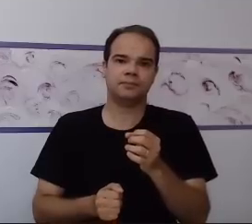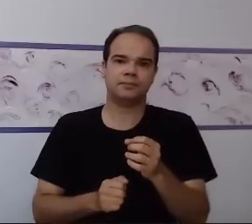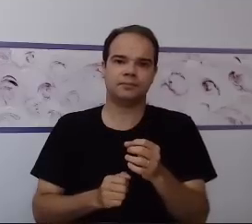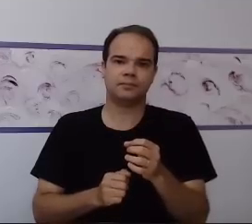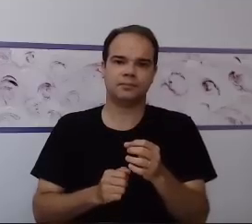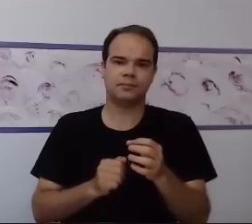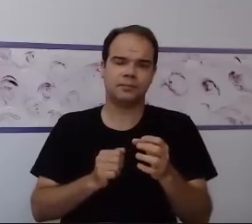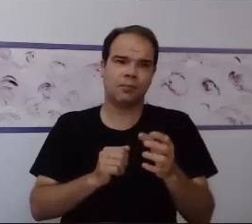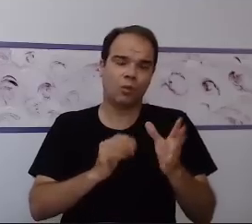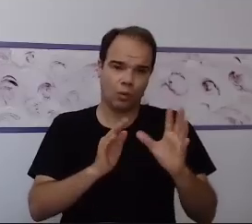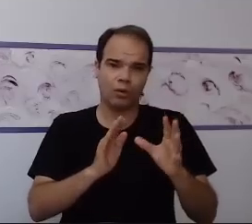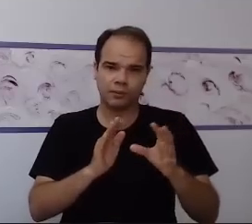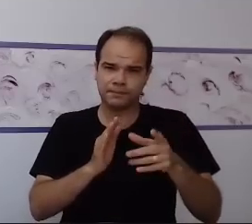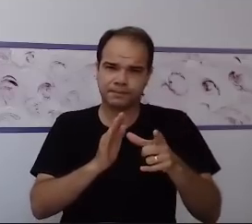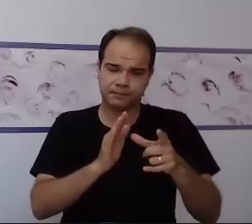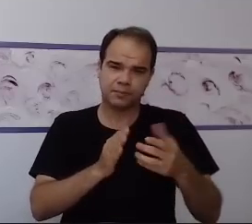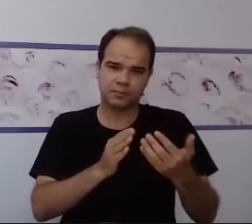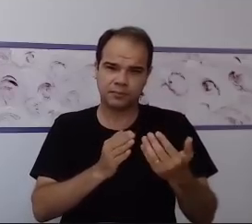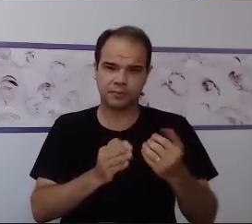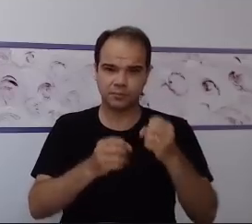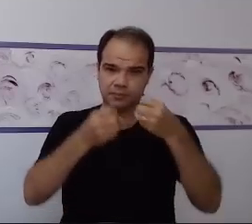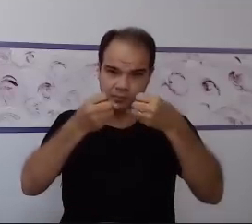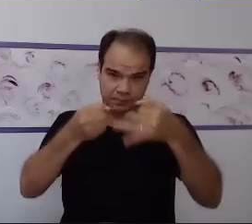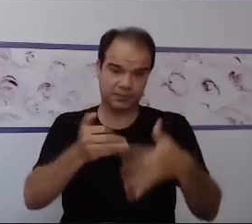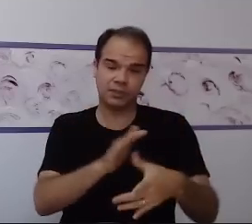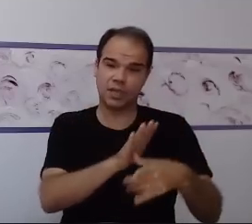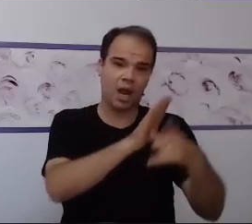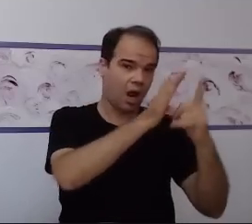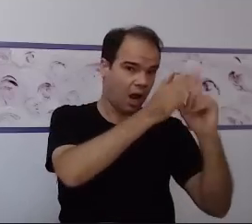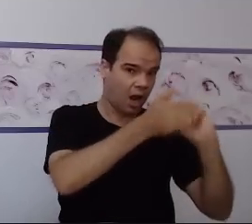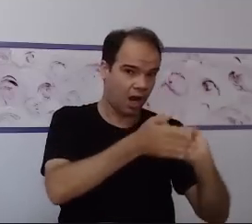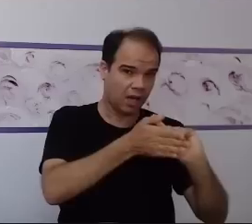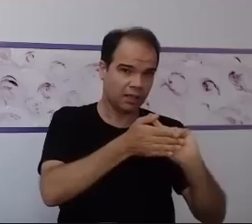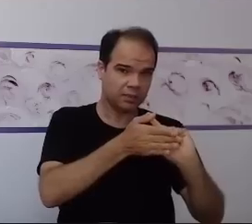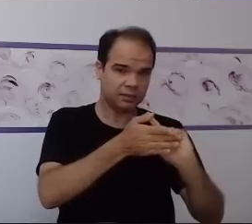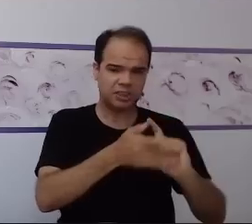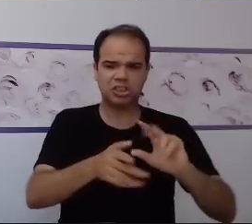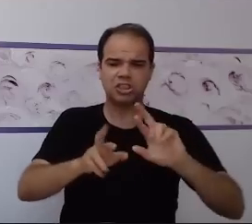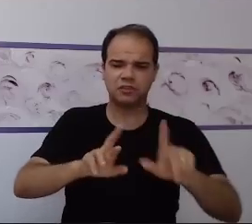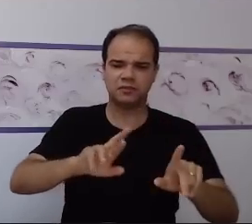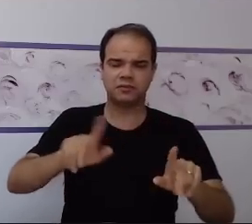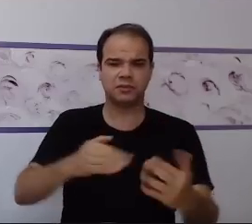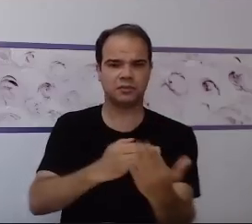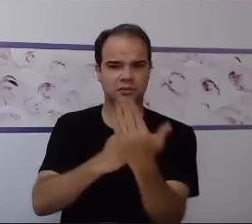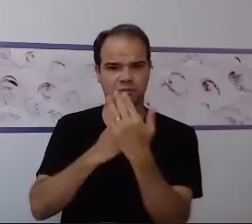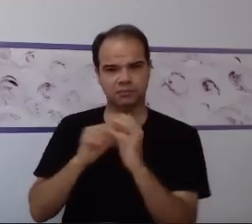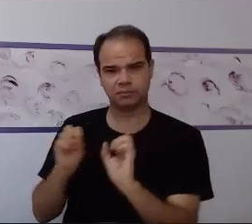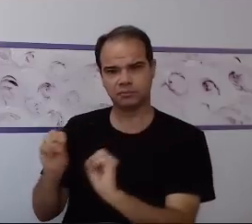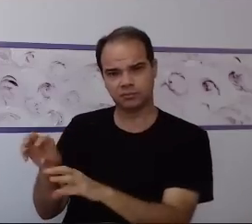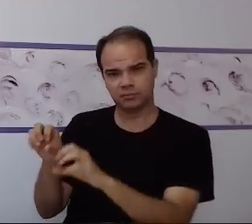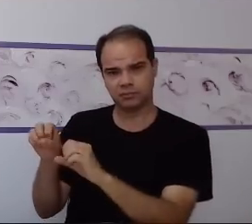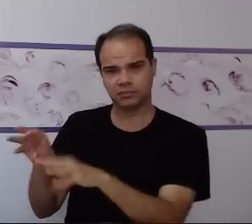antes de entrar na situação específica dos recursos alternativos, cabe salientar que para que você